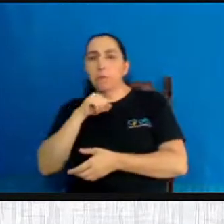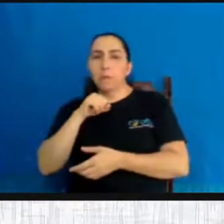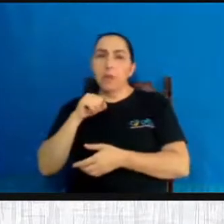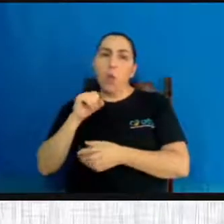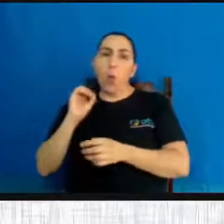patrão, às vezes,